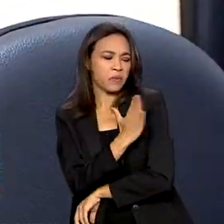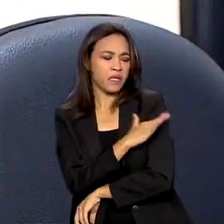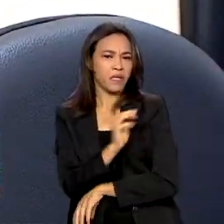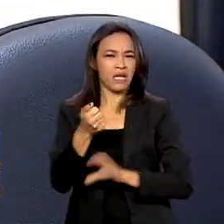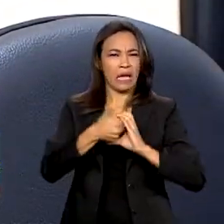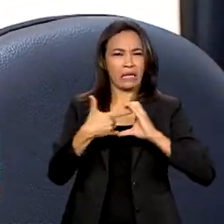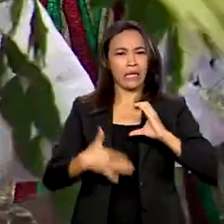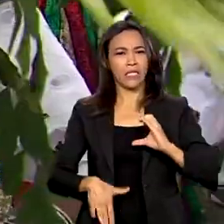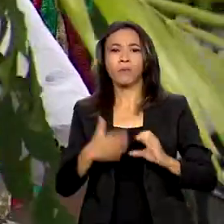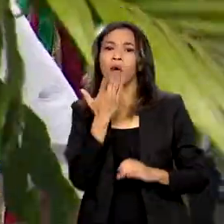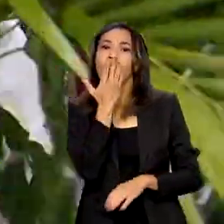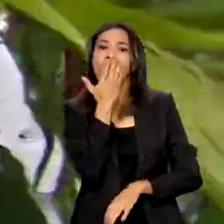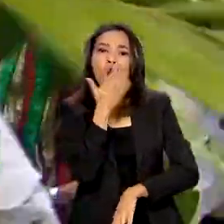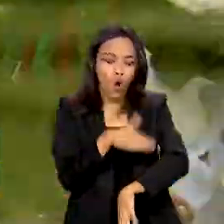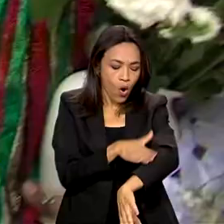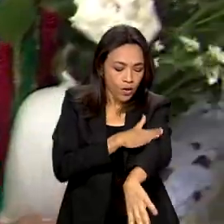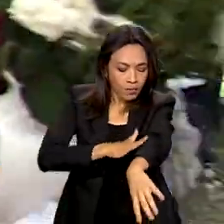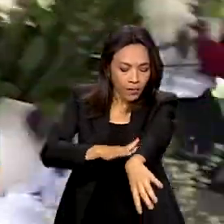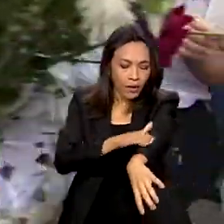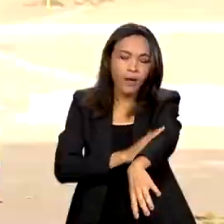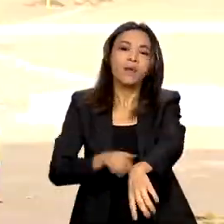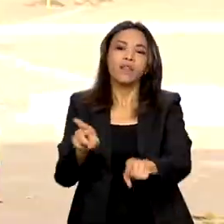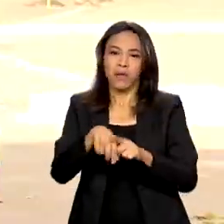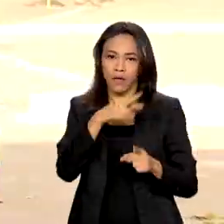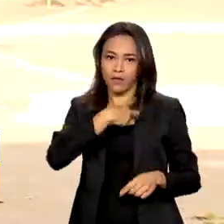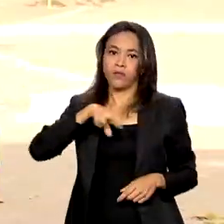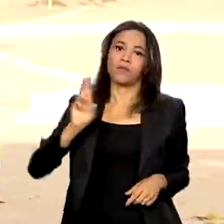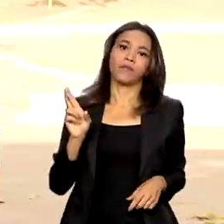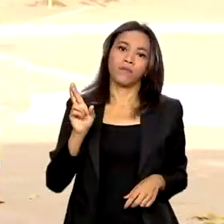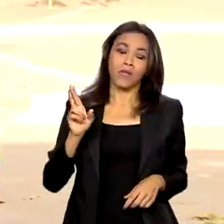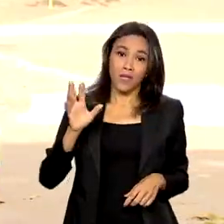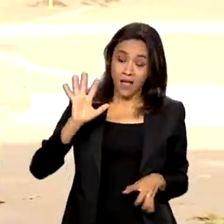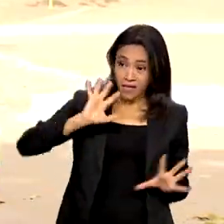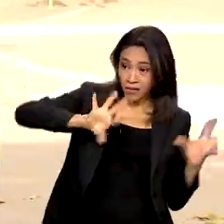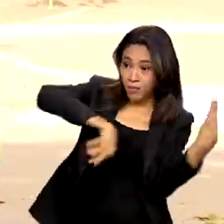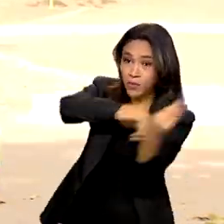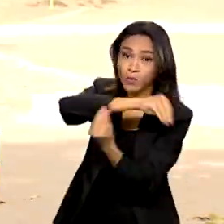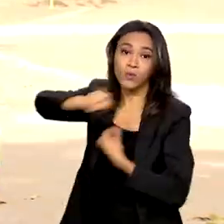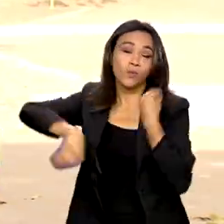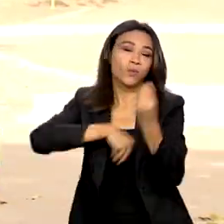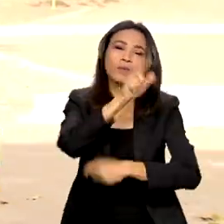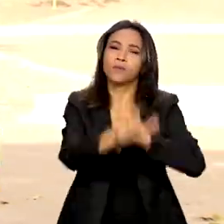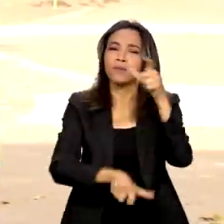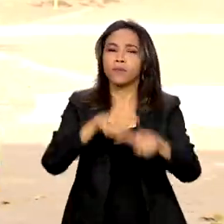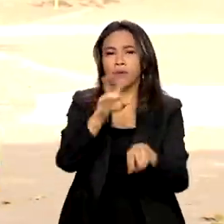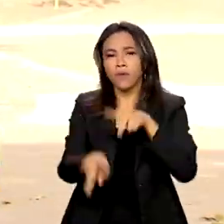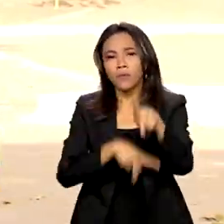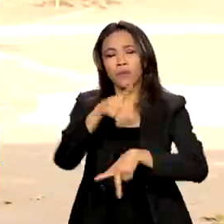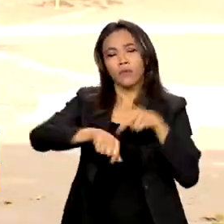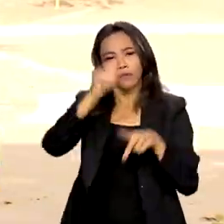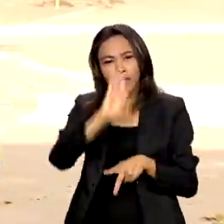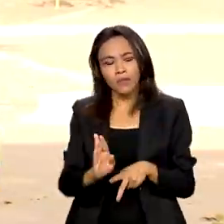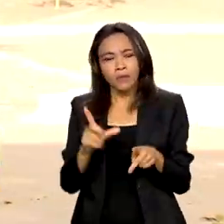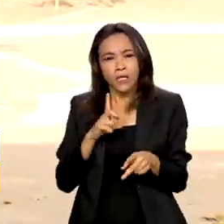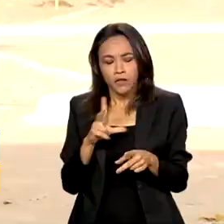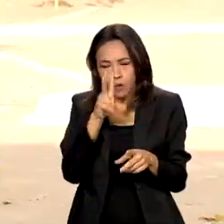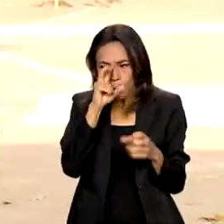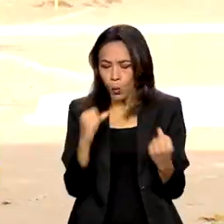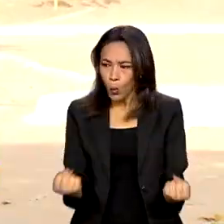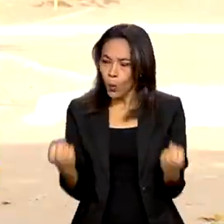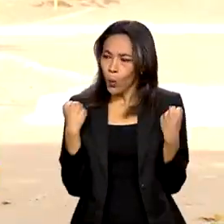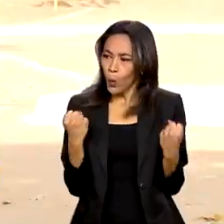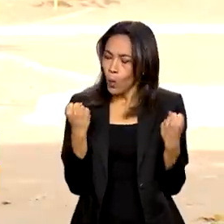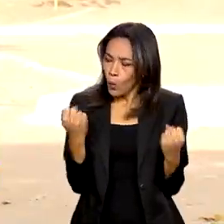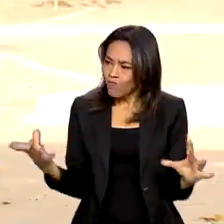como a cor da pele e pela religião. Toda essa miscigenação do povo brasileiro trouxe fortes laços